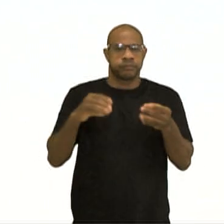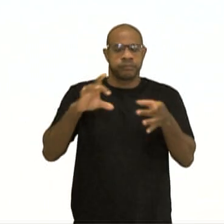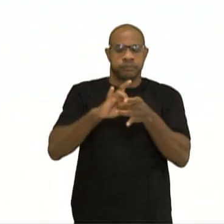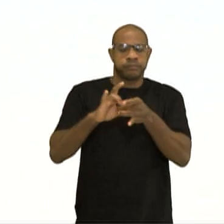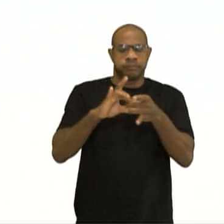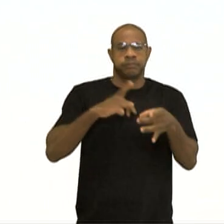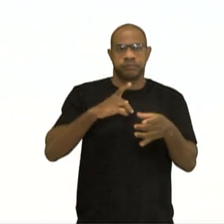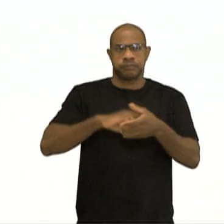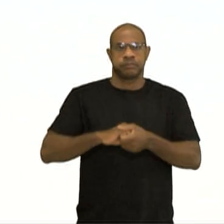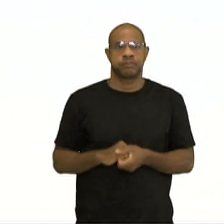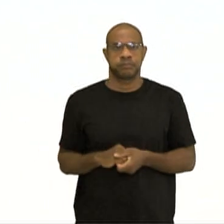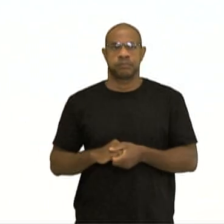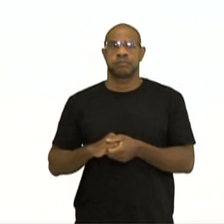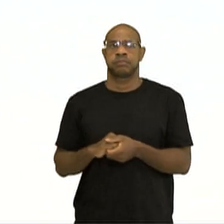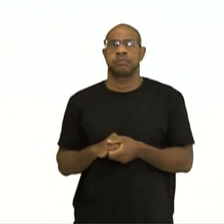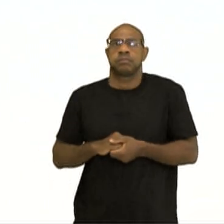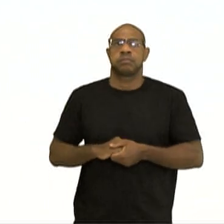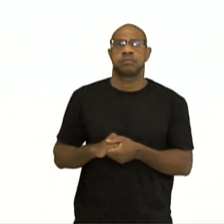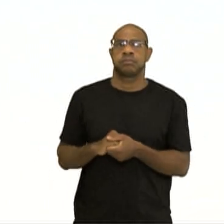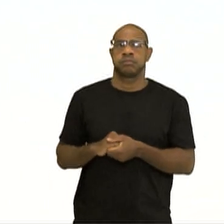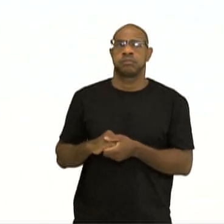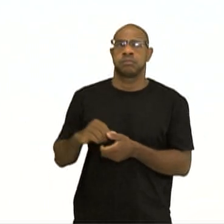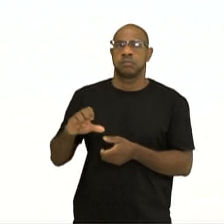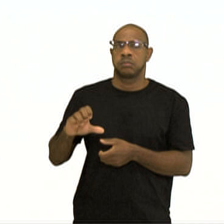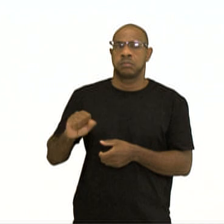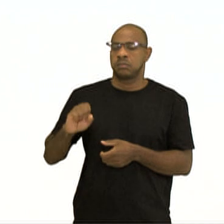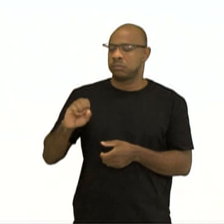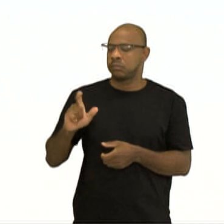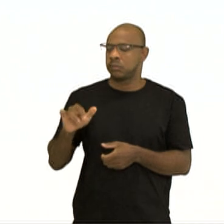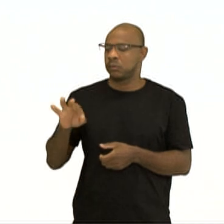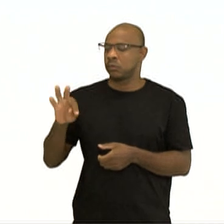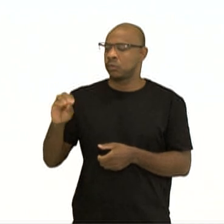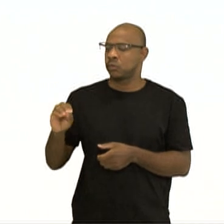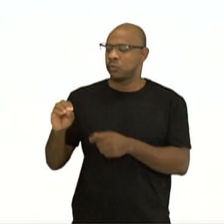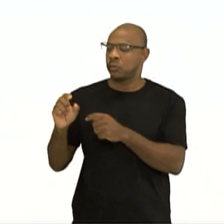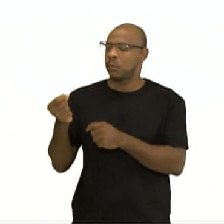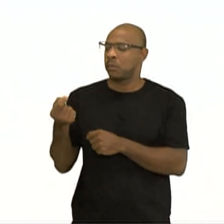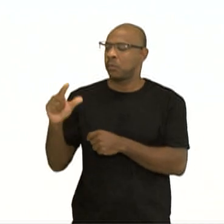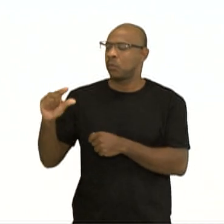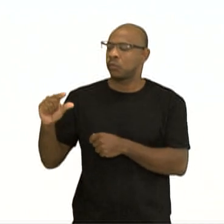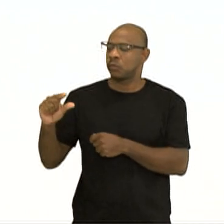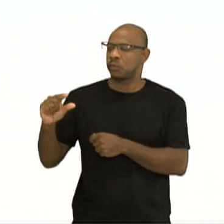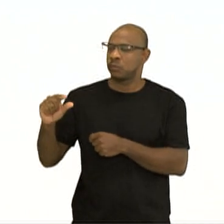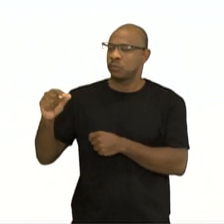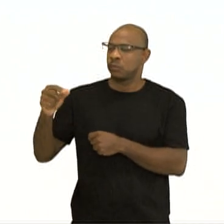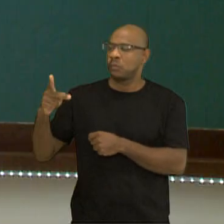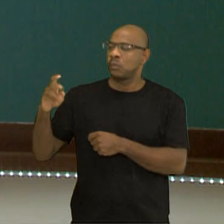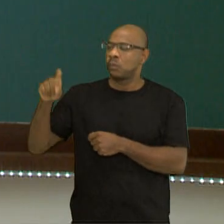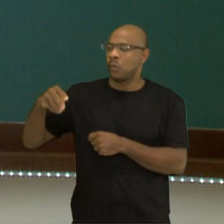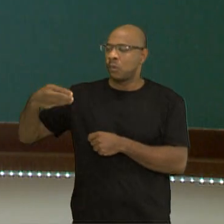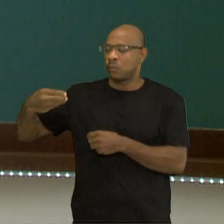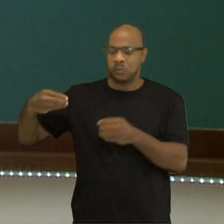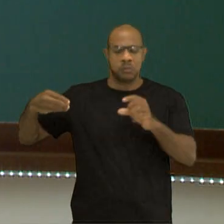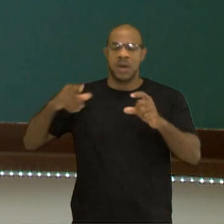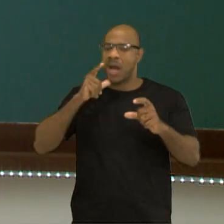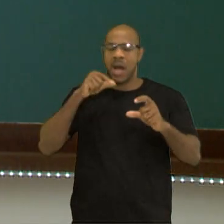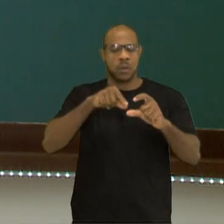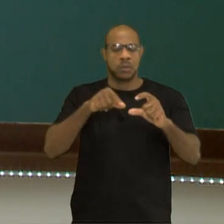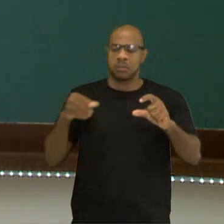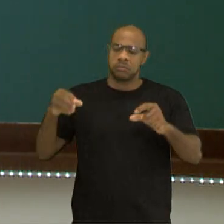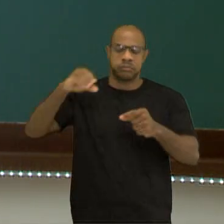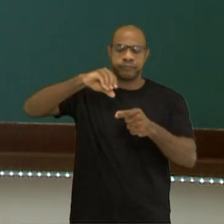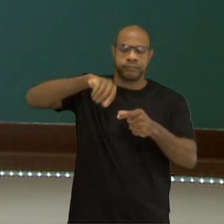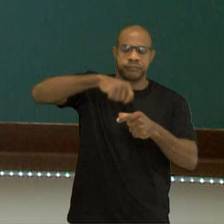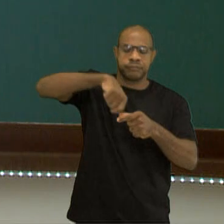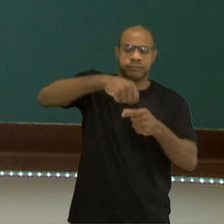solvente. Soluto é aquela substância que vai estar em menor quantidade e que vai se dissolver no solvente. Já o